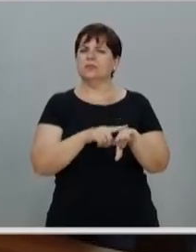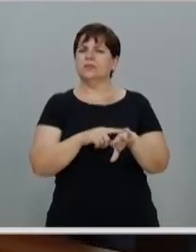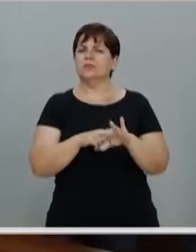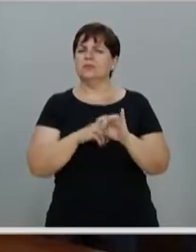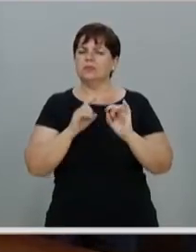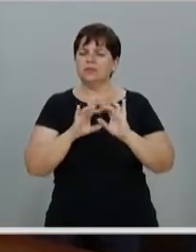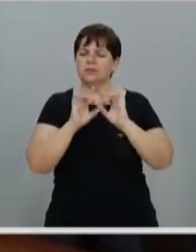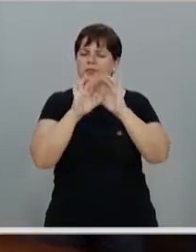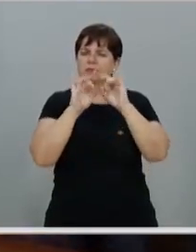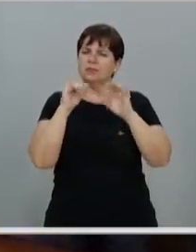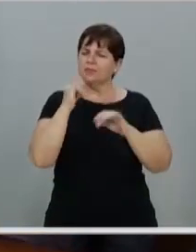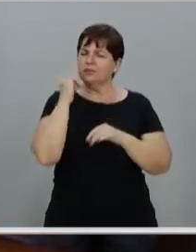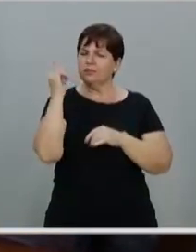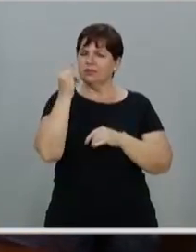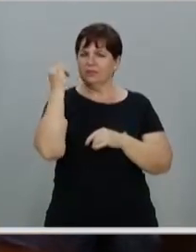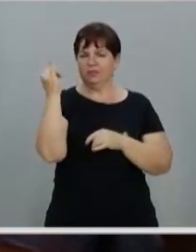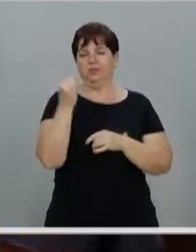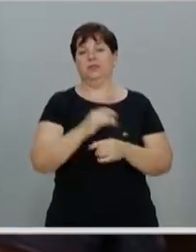Bastante importante.